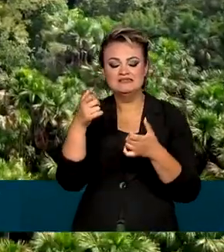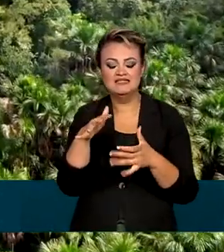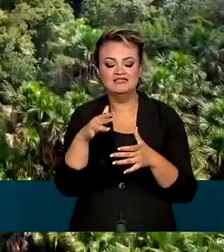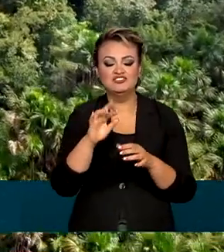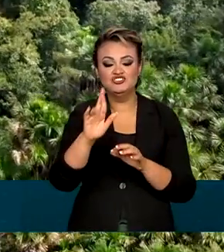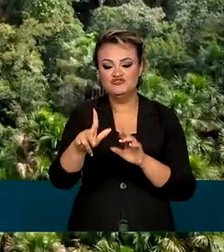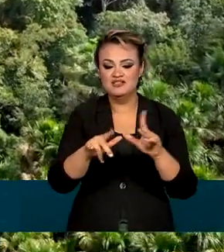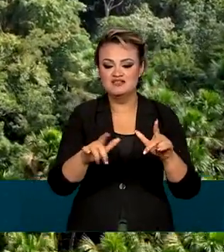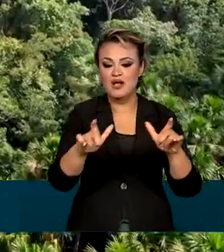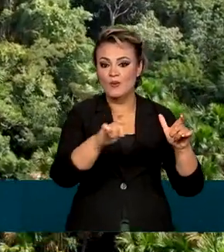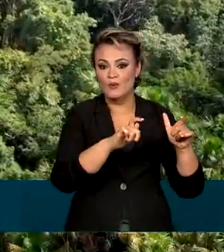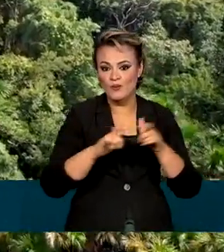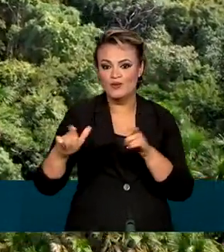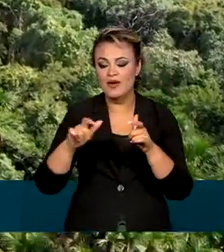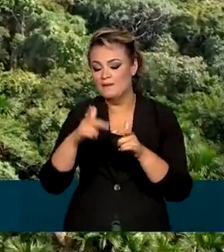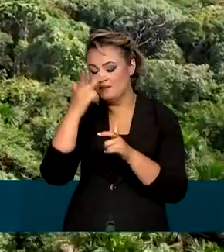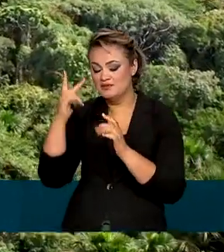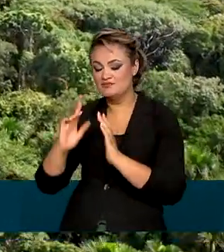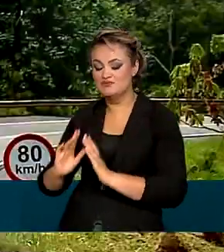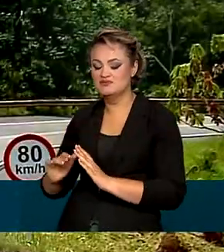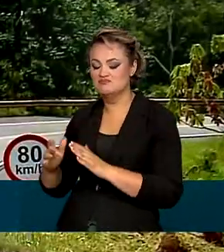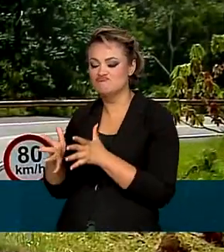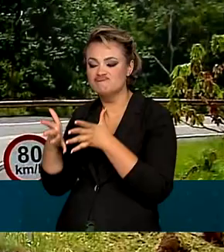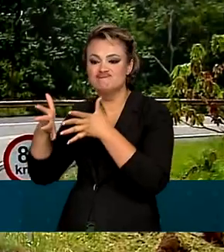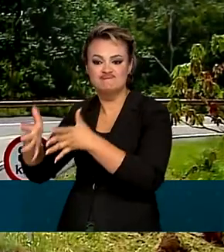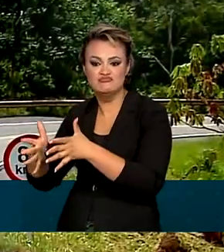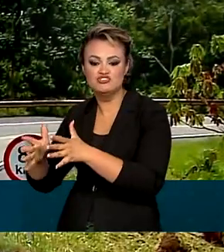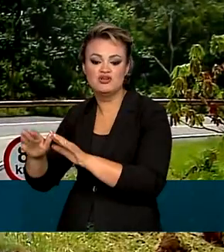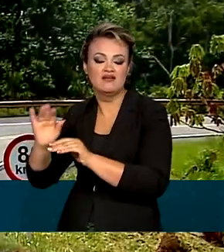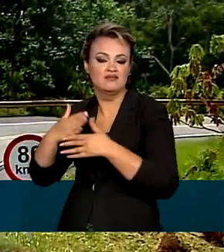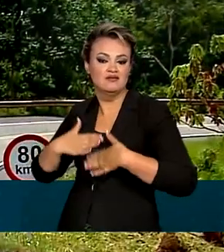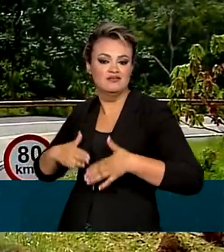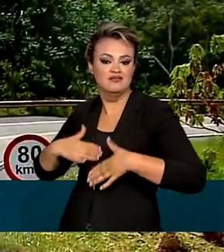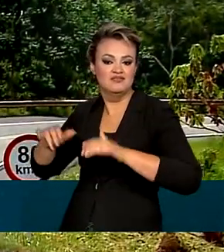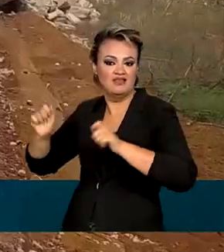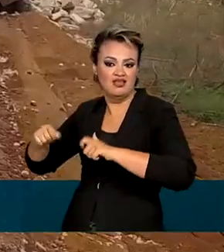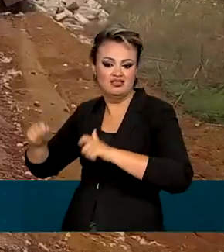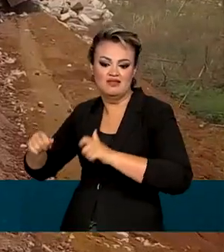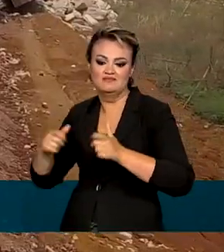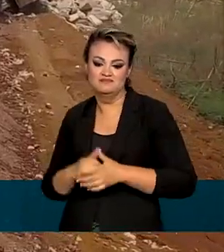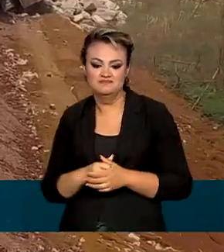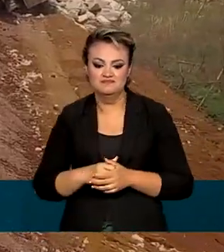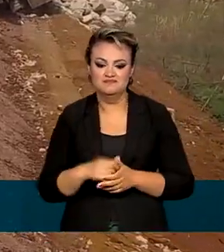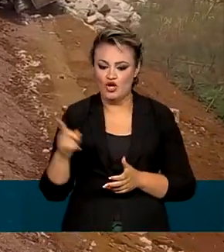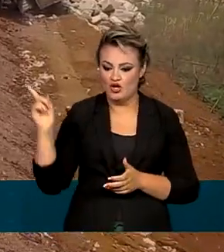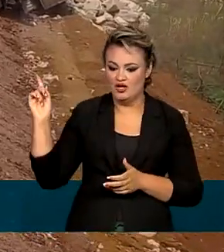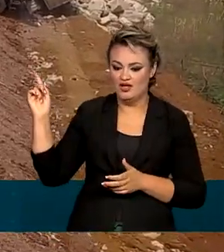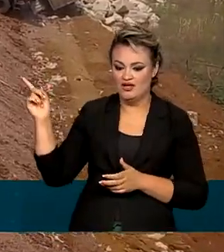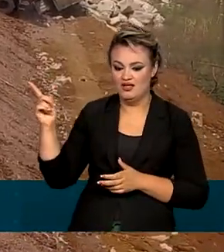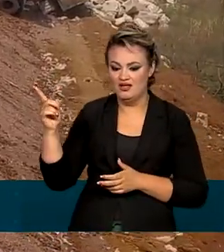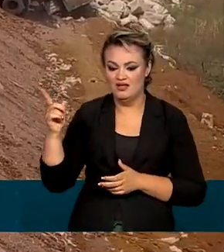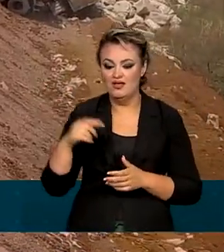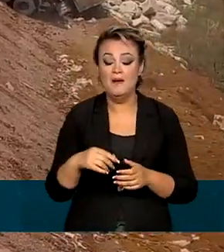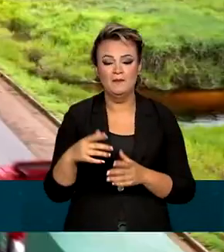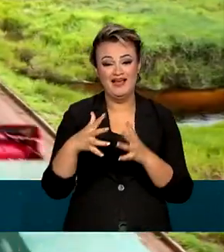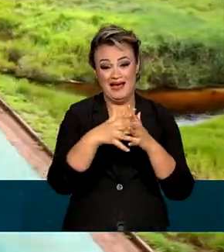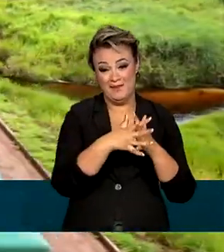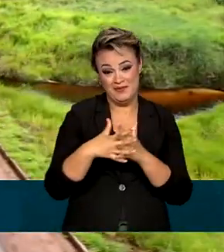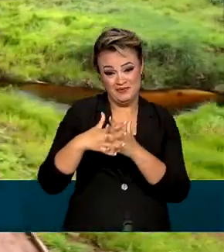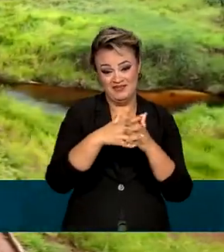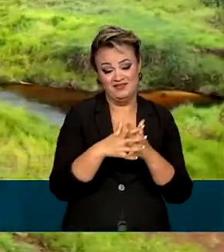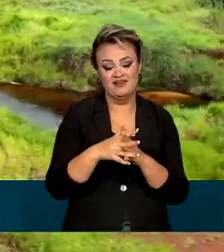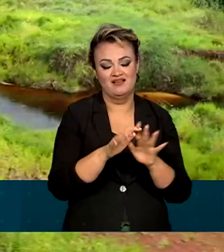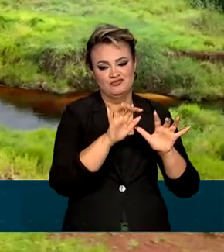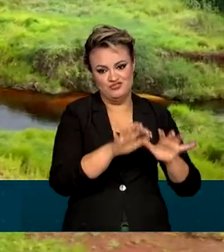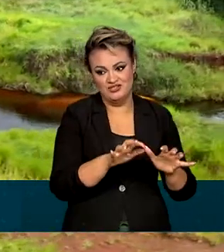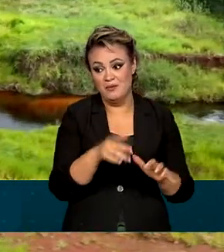os espaços ao longo de rodovias voltadas para os turistas, daquelas construídas para os caminhoneiros. Além